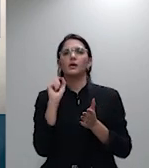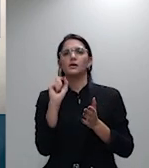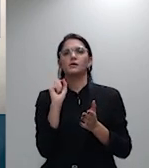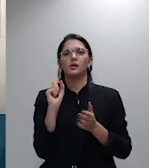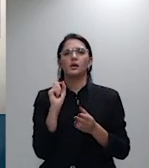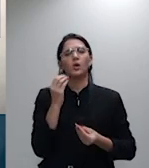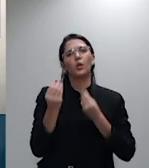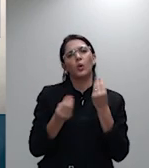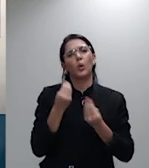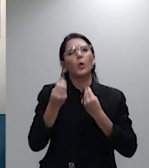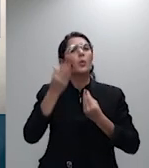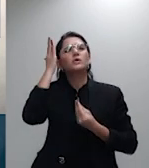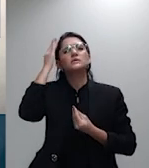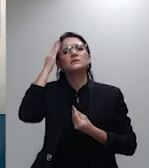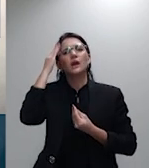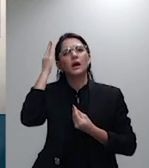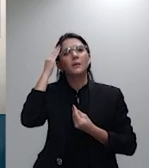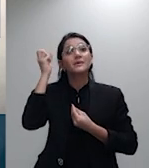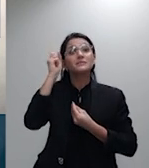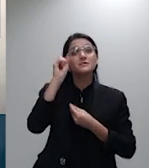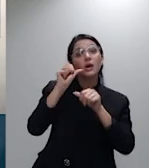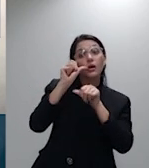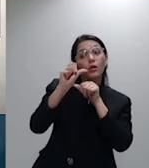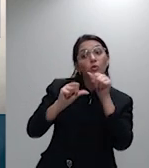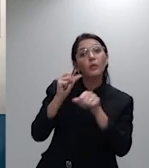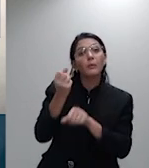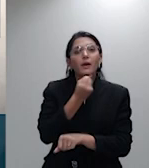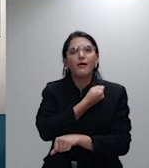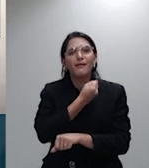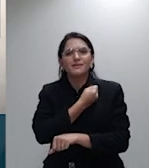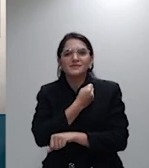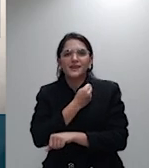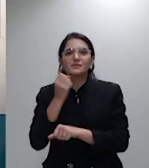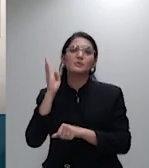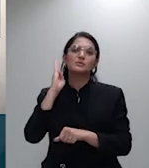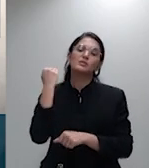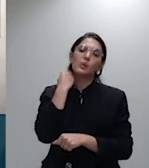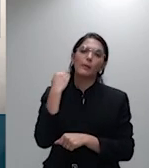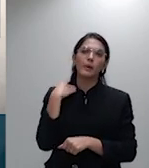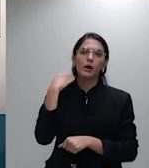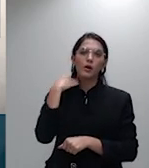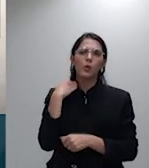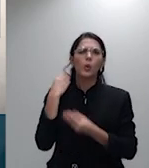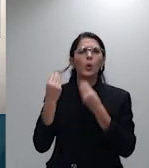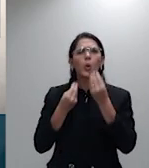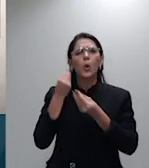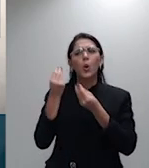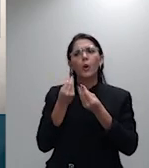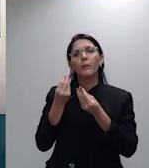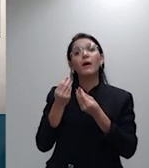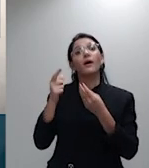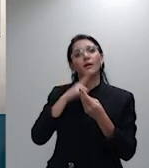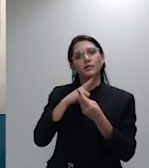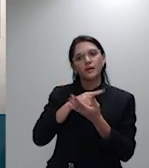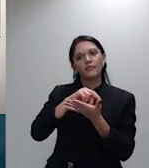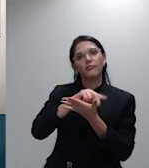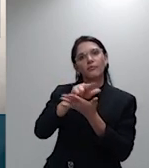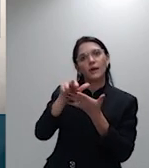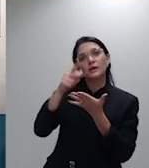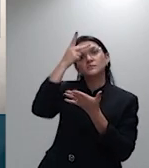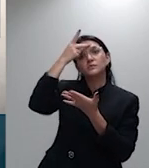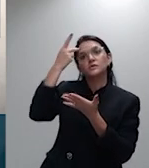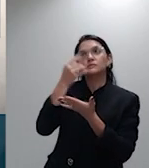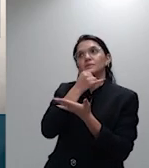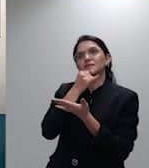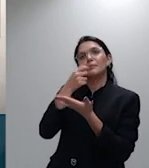operações bancárias se desenvolvem geralmente através de instrumentos celebrados com aqueles que necessitam do crédito ou da